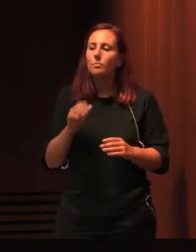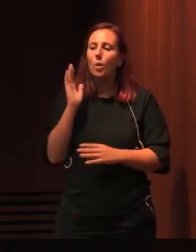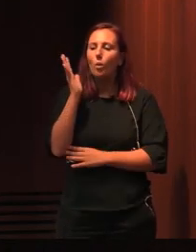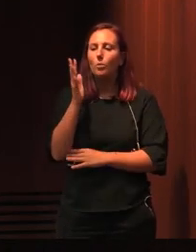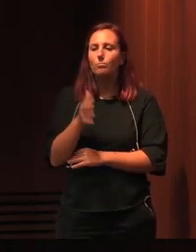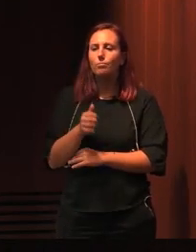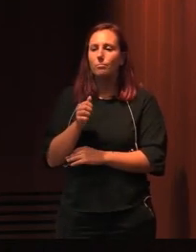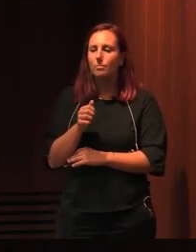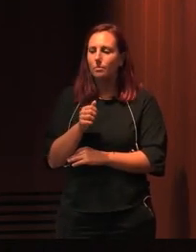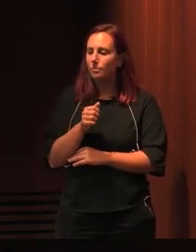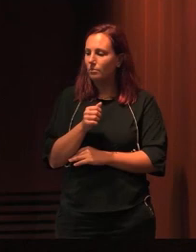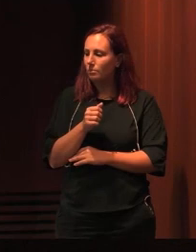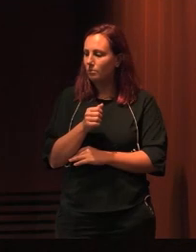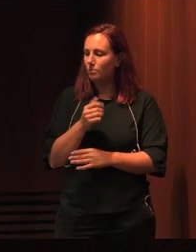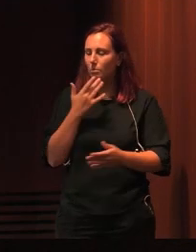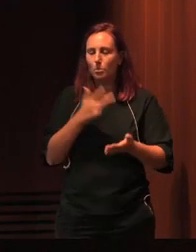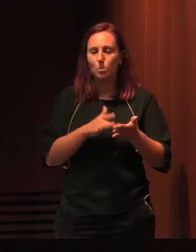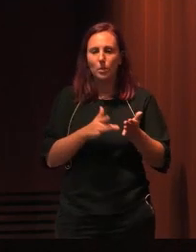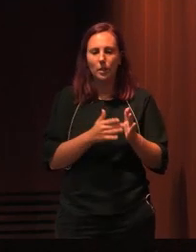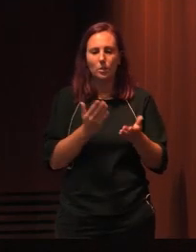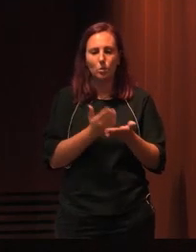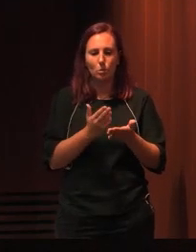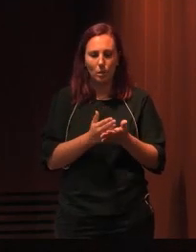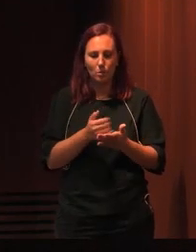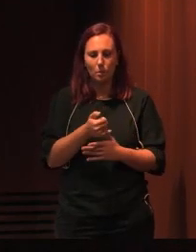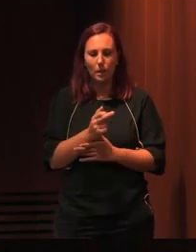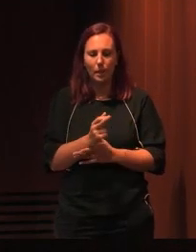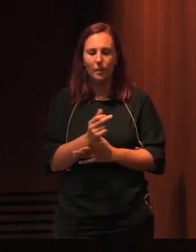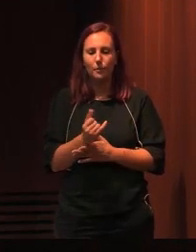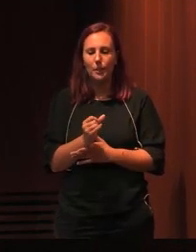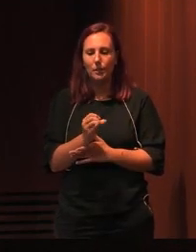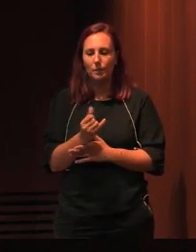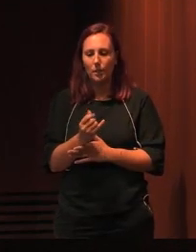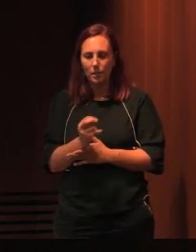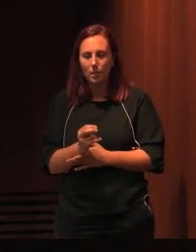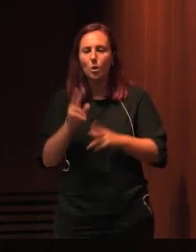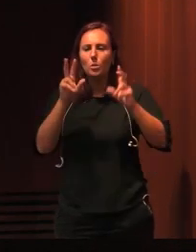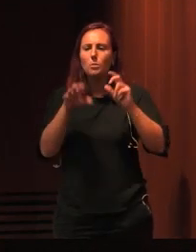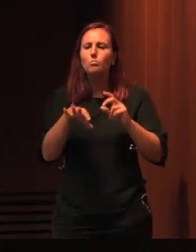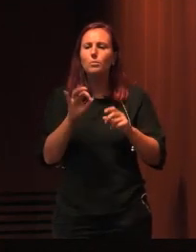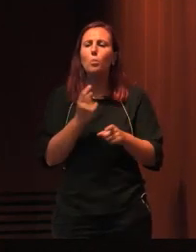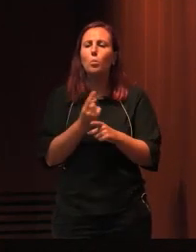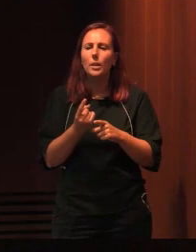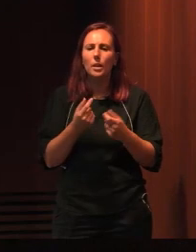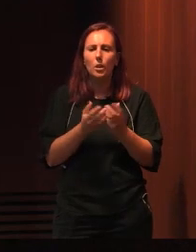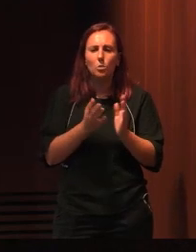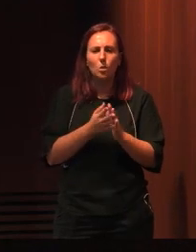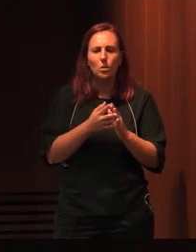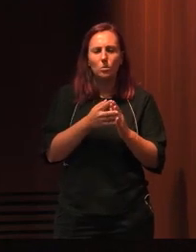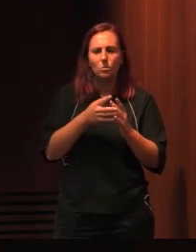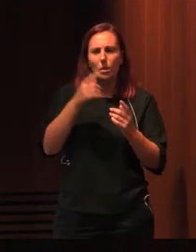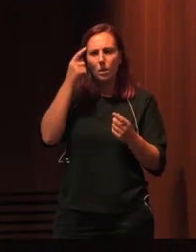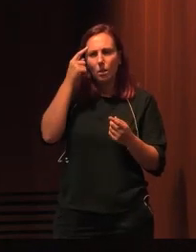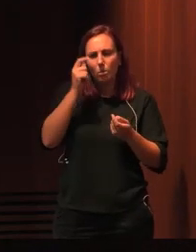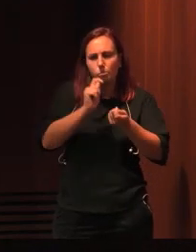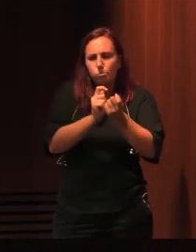RBE 2023, Bibliotecas Escolares, Liberdade e Transformação, o tema escolhido resultou da consciência das grandes alterações que se